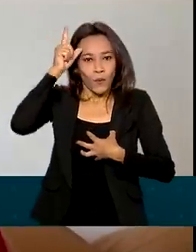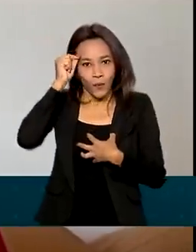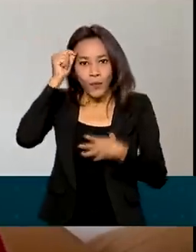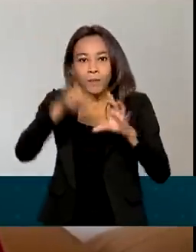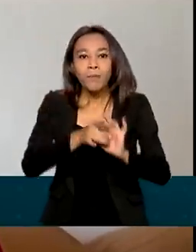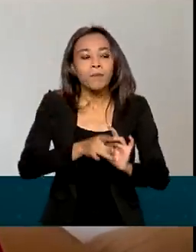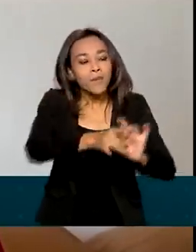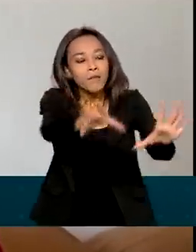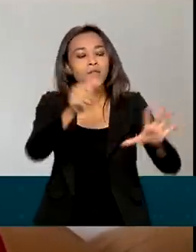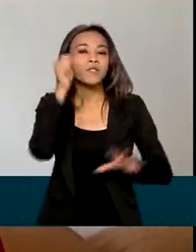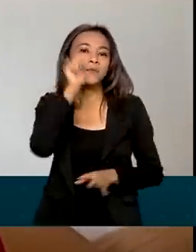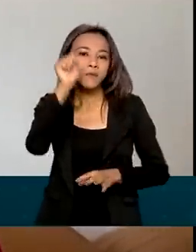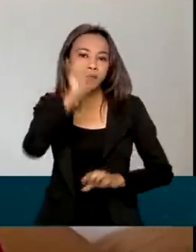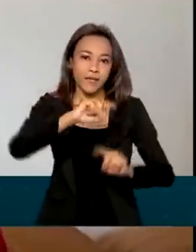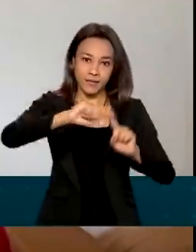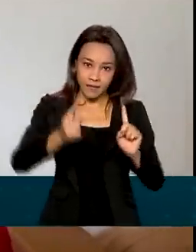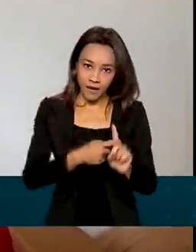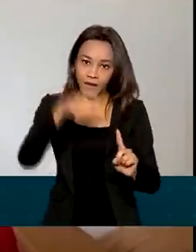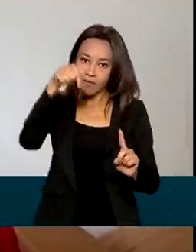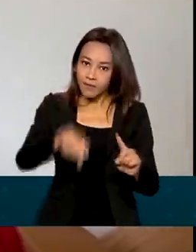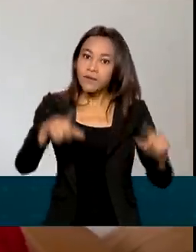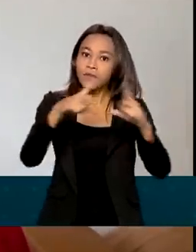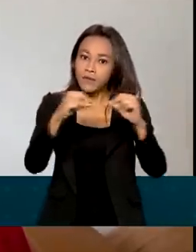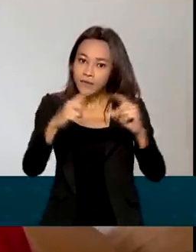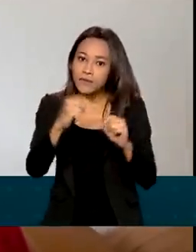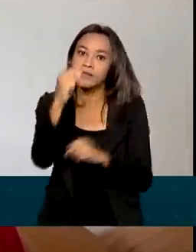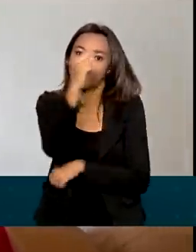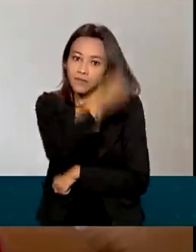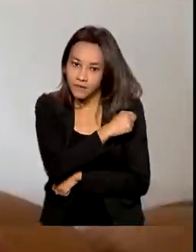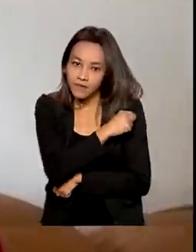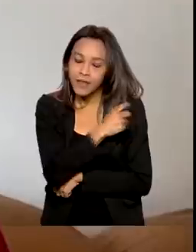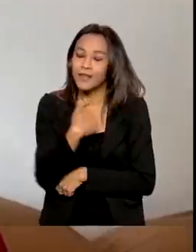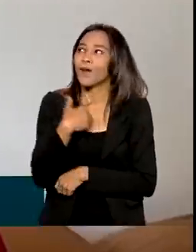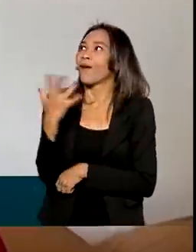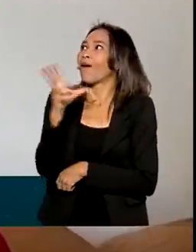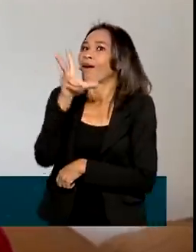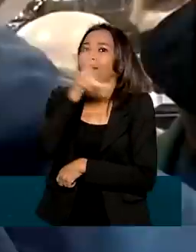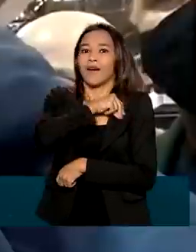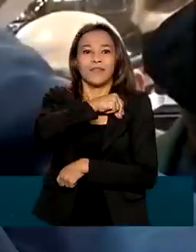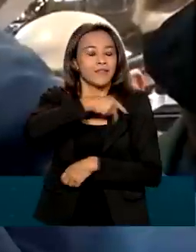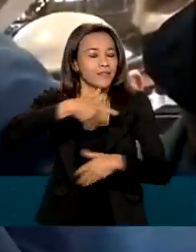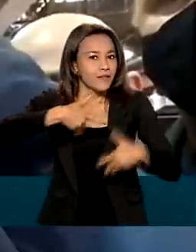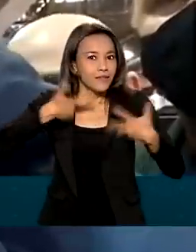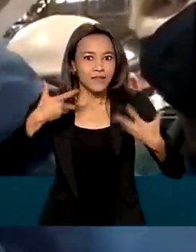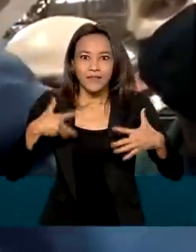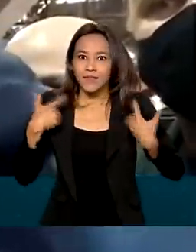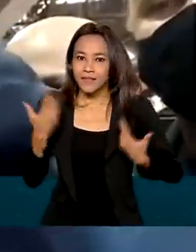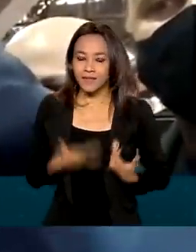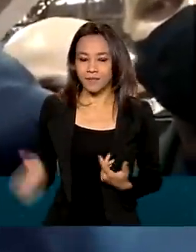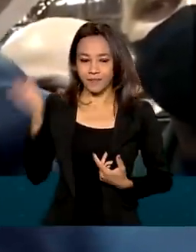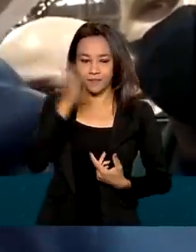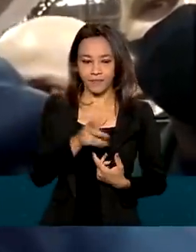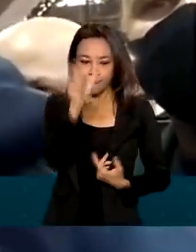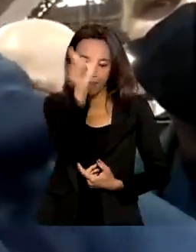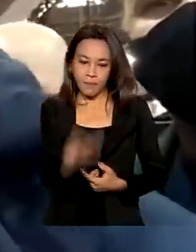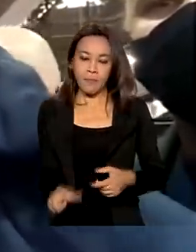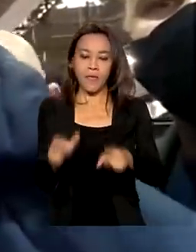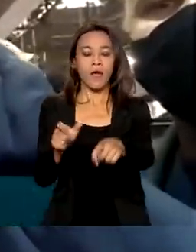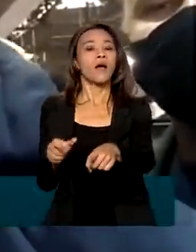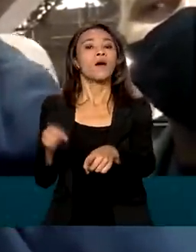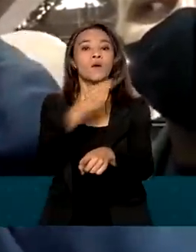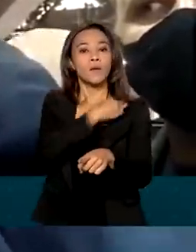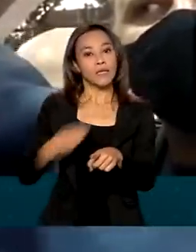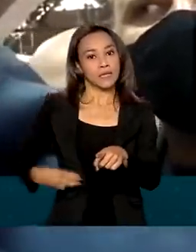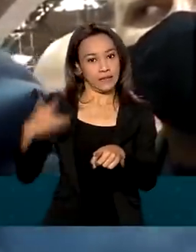grávidas, para agendar aqui em Brasília, foi, nossa, de muita alegria. O ministro da Saúde, Marcelo